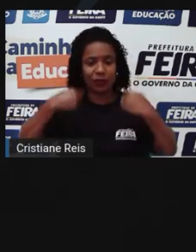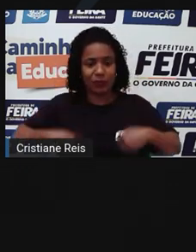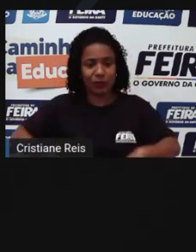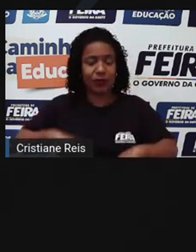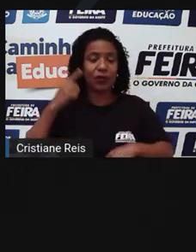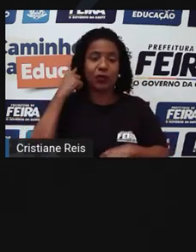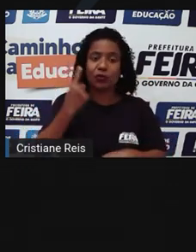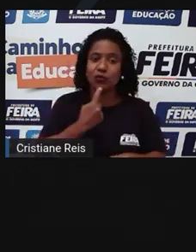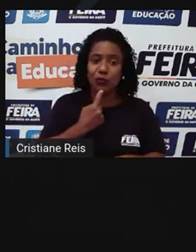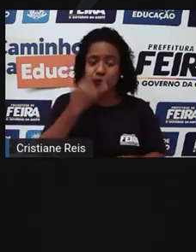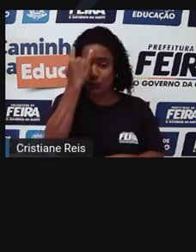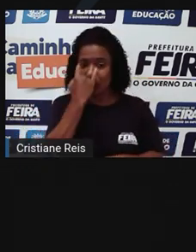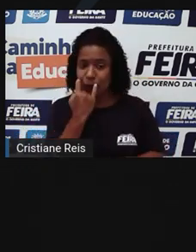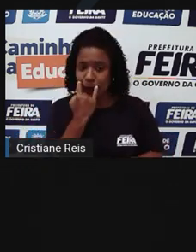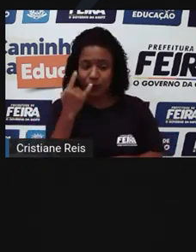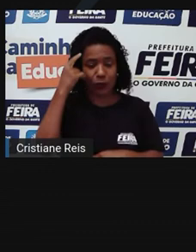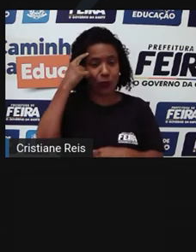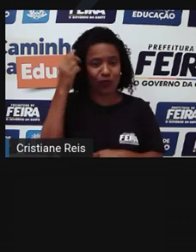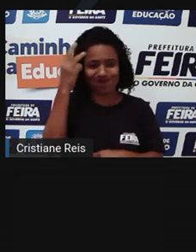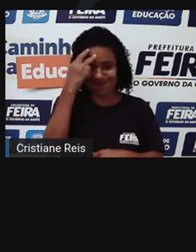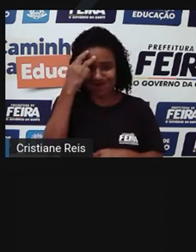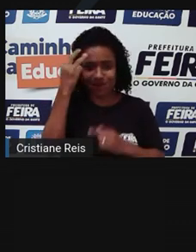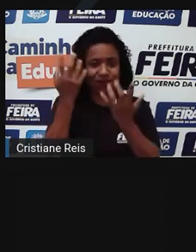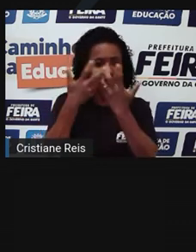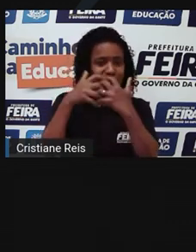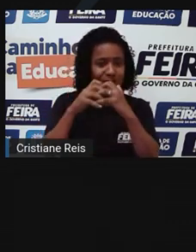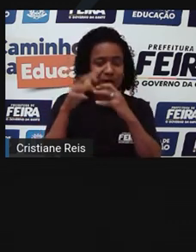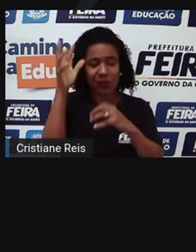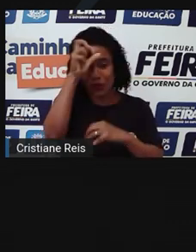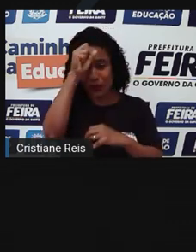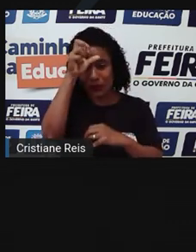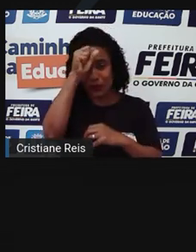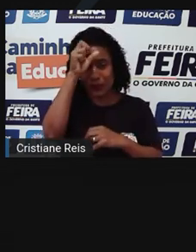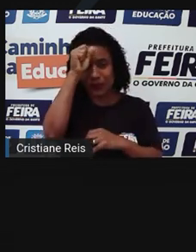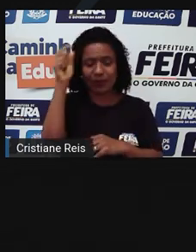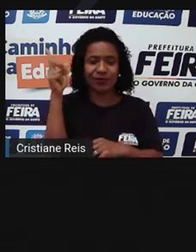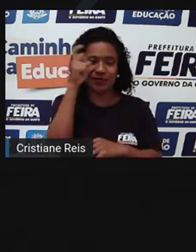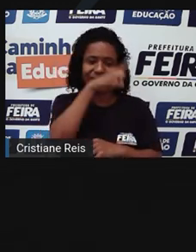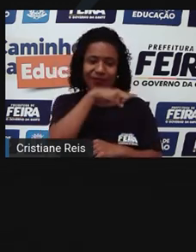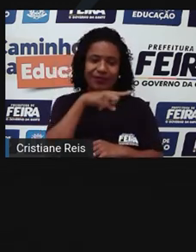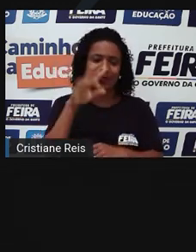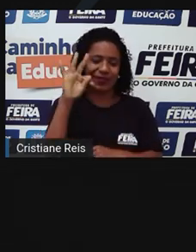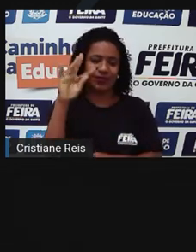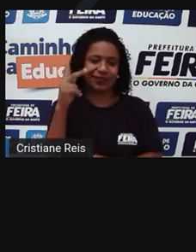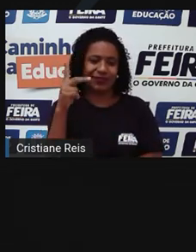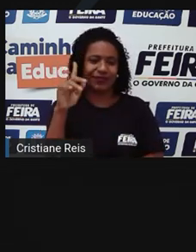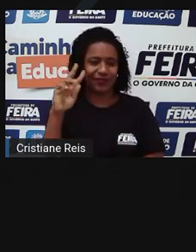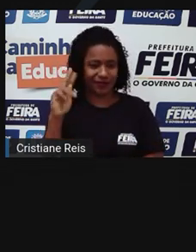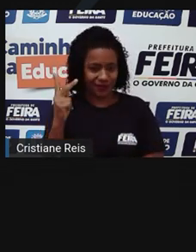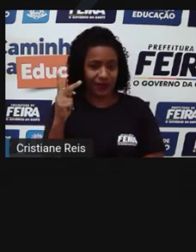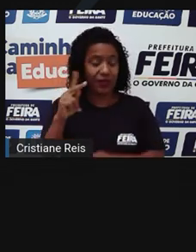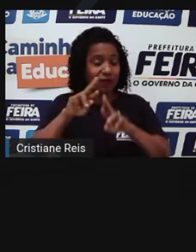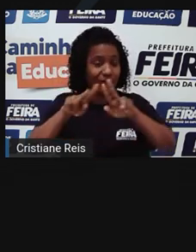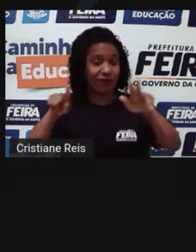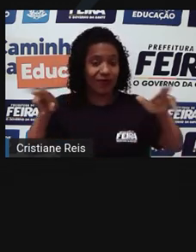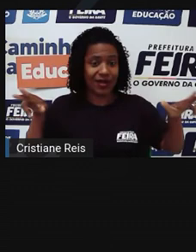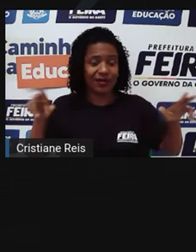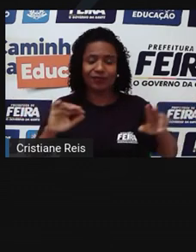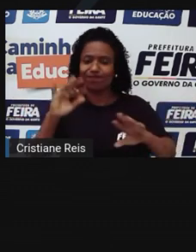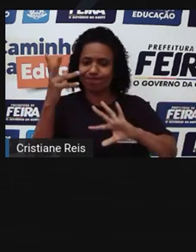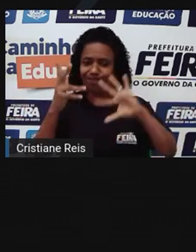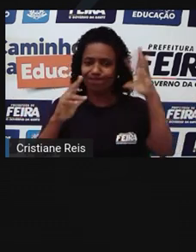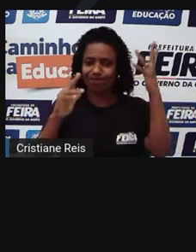sensorial ou cognitiva, ou dificuldades de aprendizagem decorrentes de variadas causas.